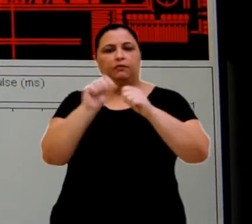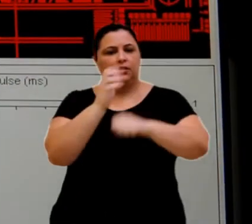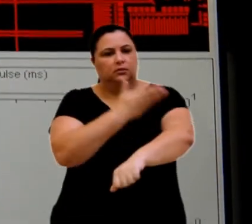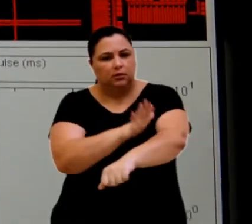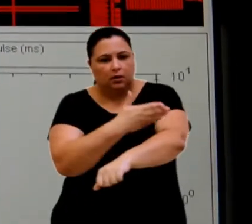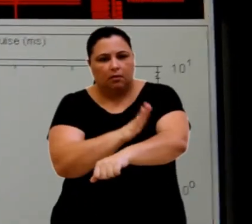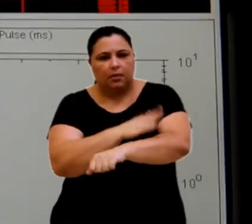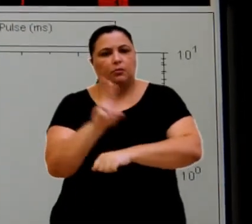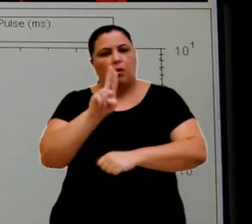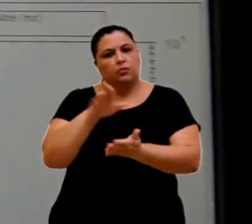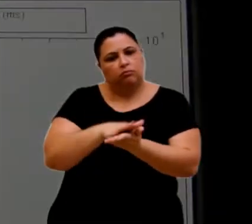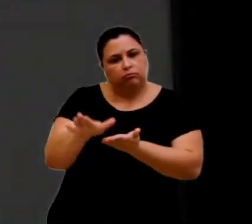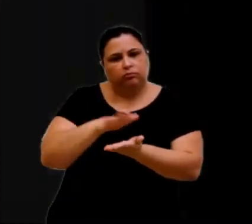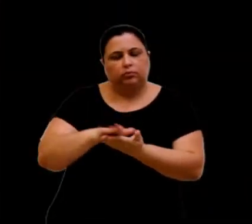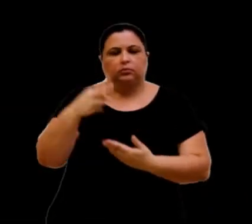Detita.